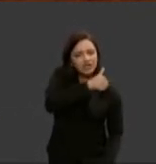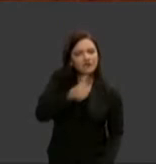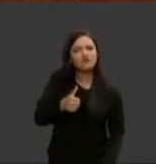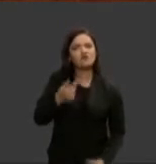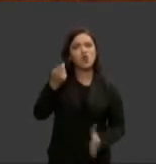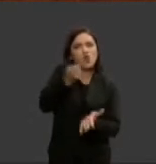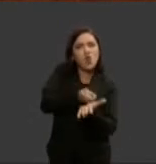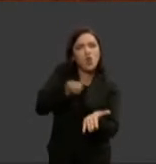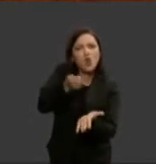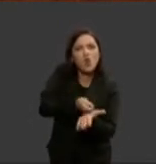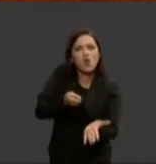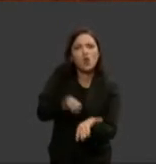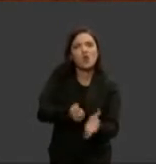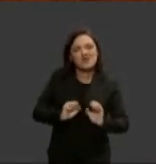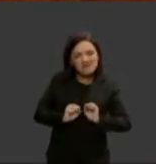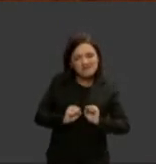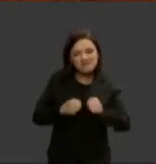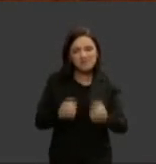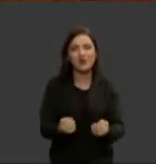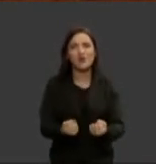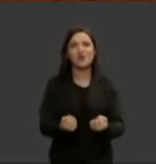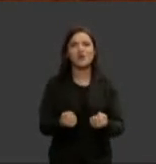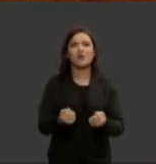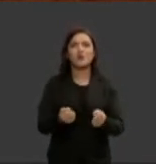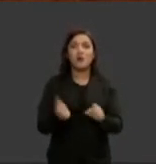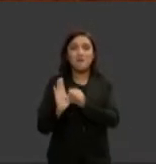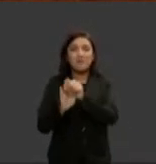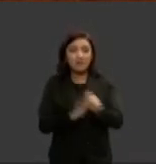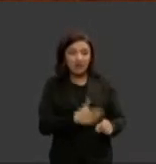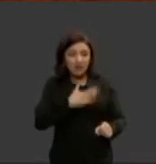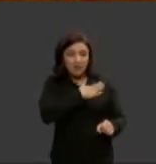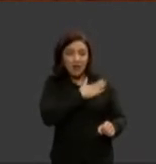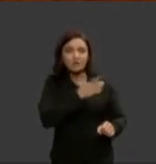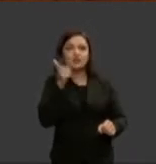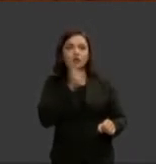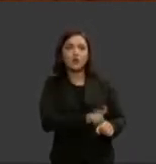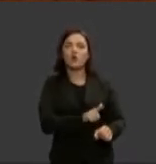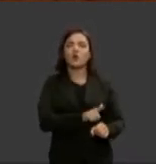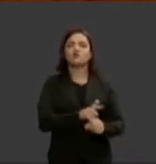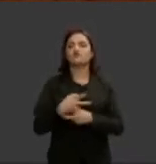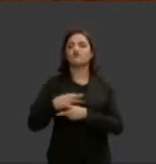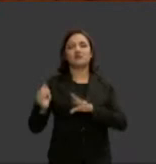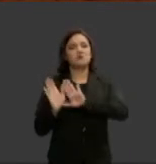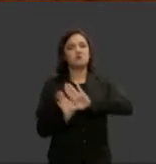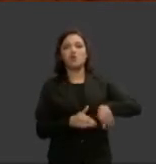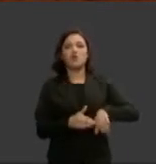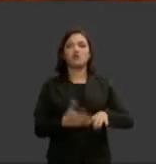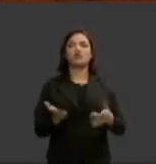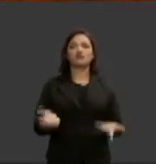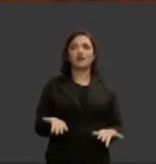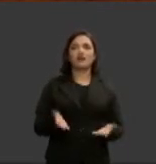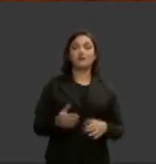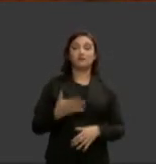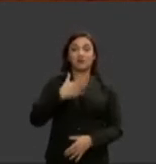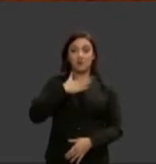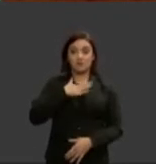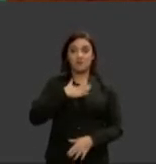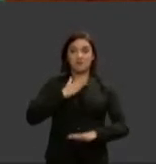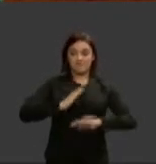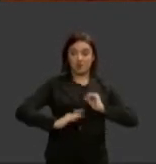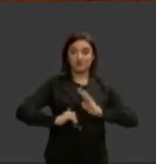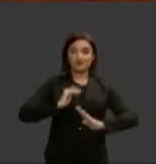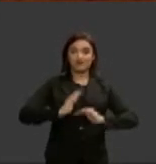empenho vencendo preconceitos e derrubando tabus na minha seara profissional a